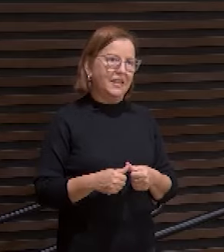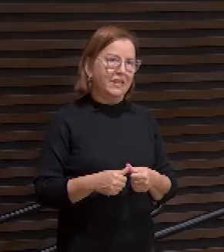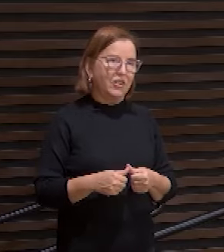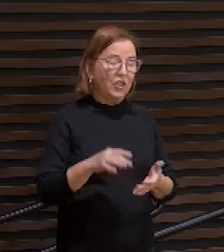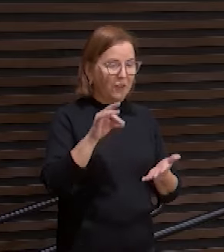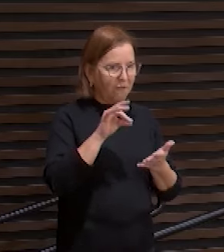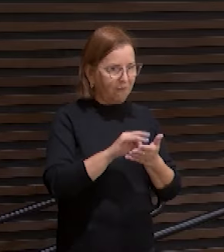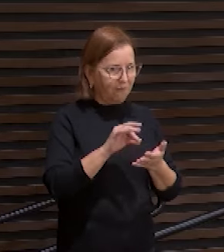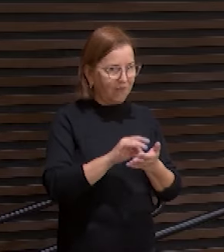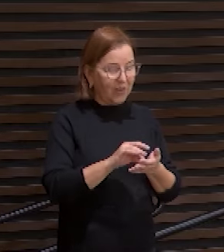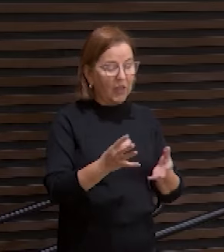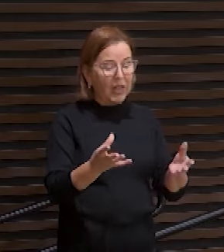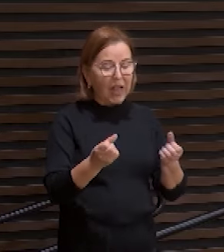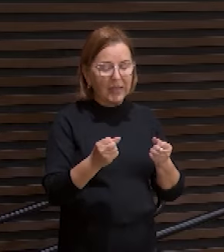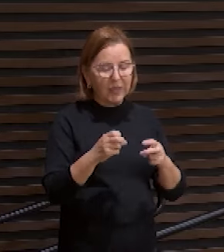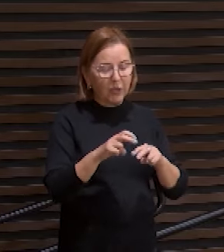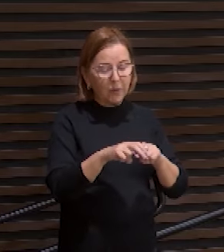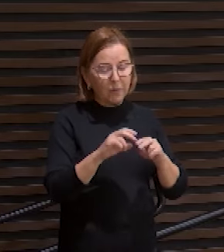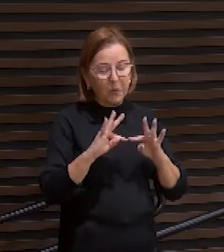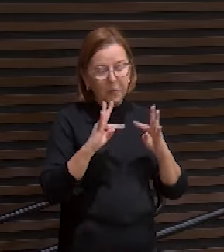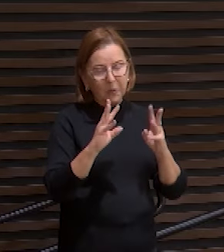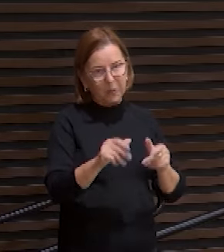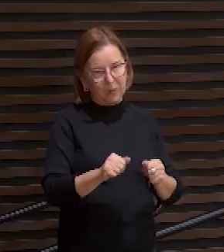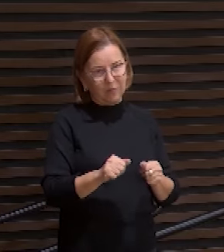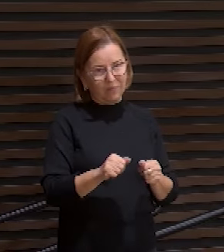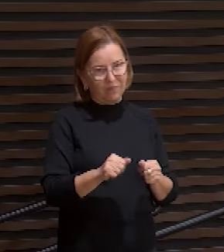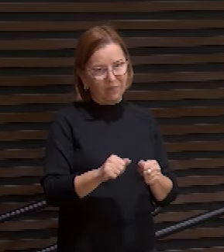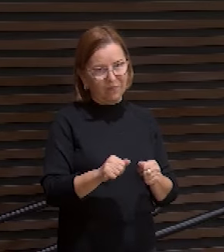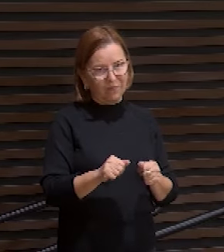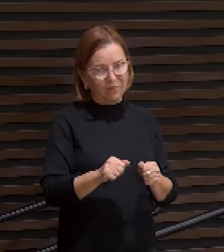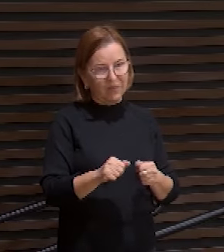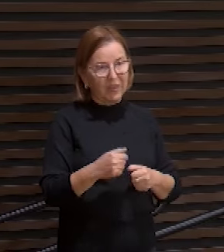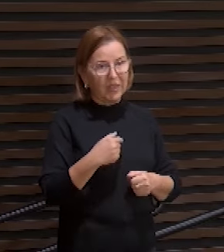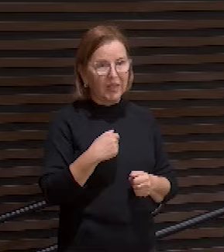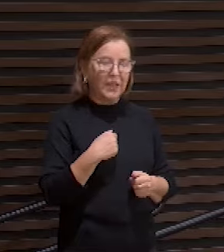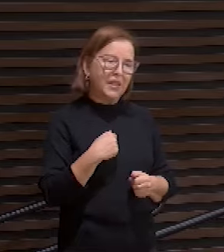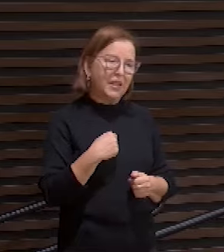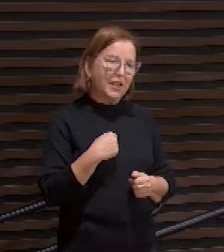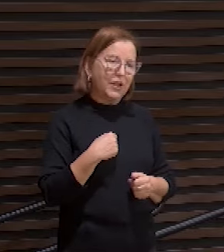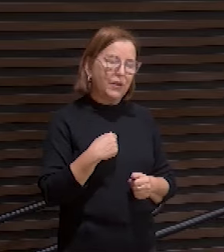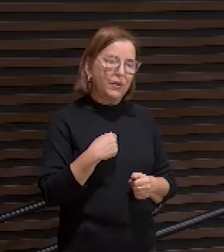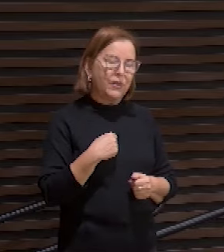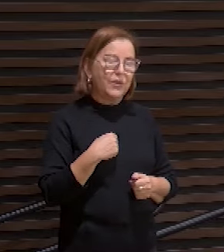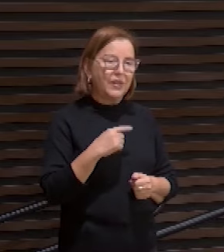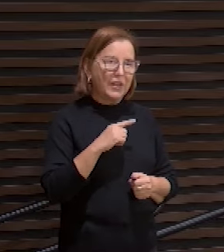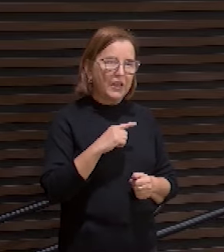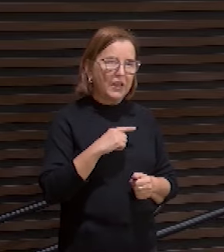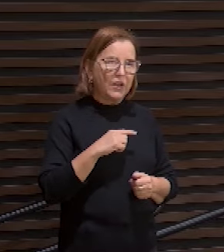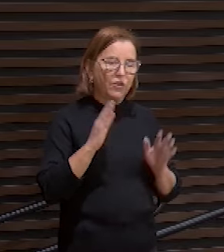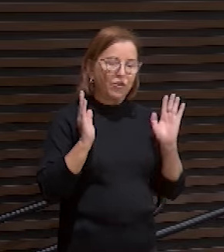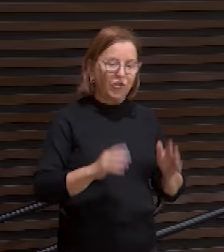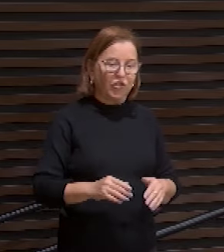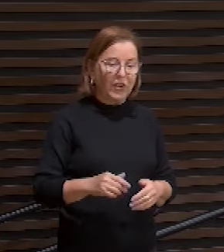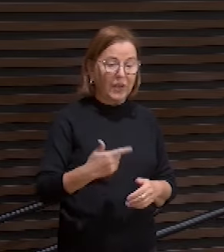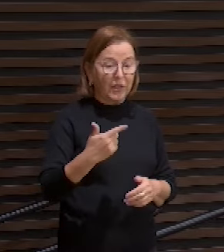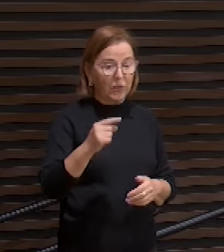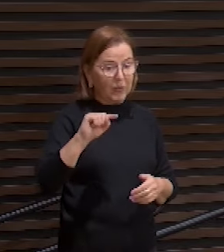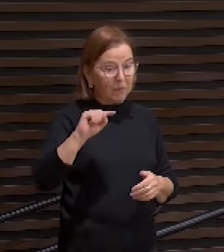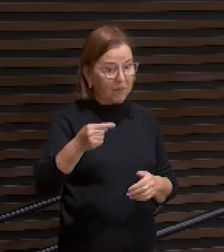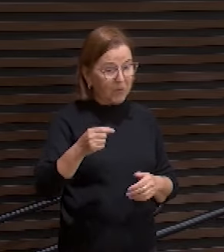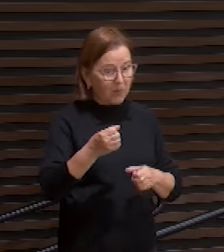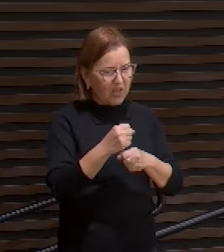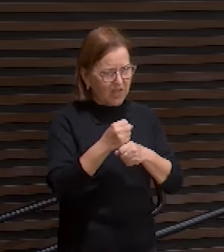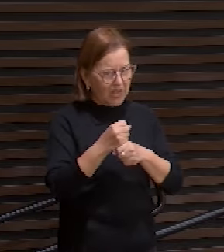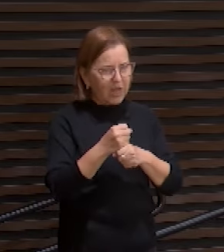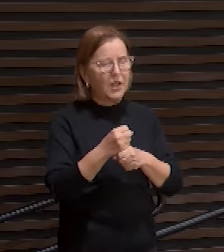E eu tenho, quando nasci, dois mil anos de pregação da igreja, falando deste Messias. E ainda